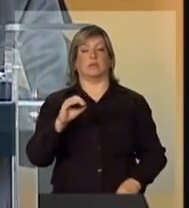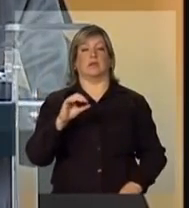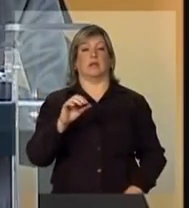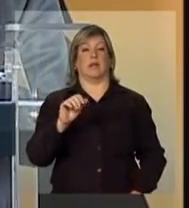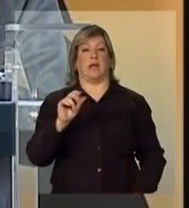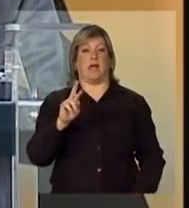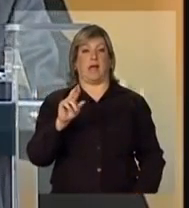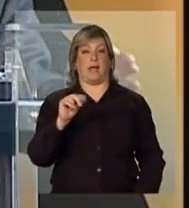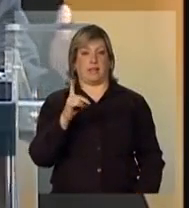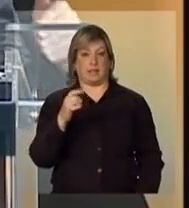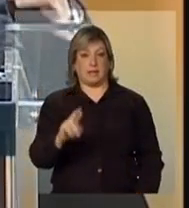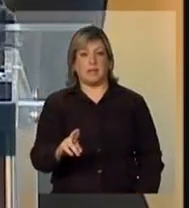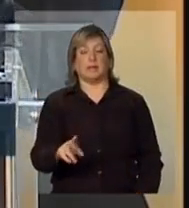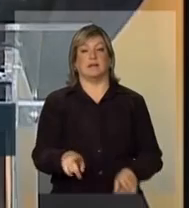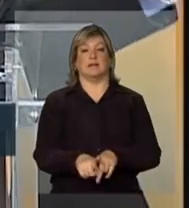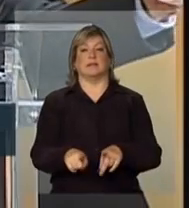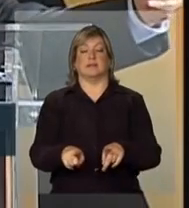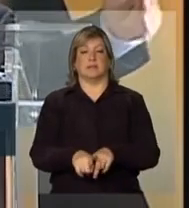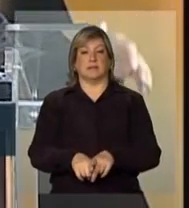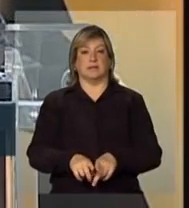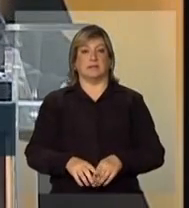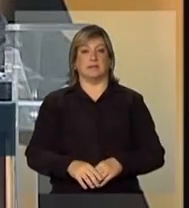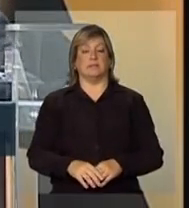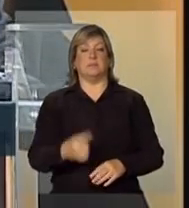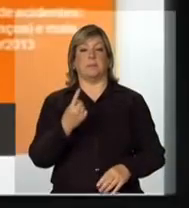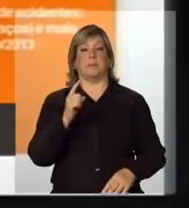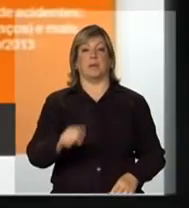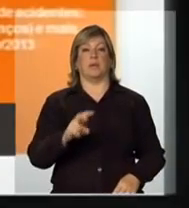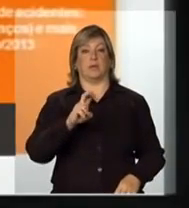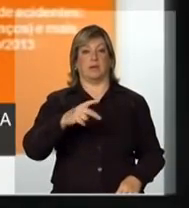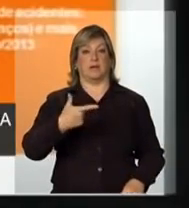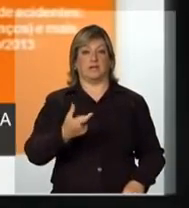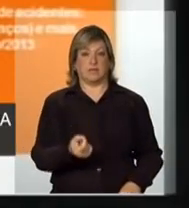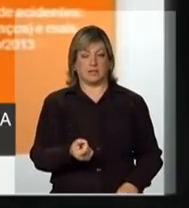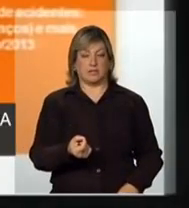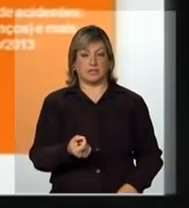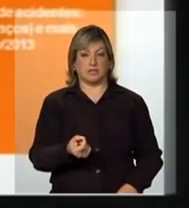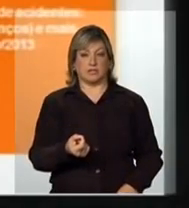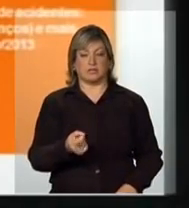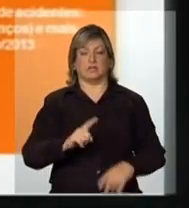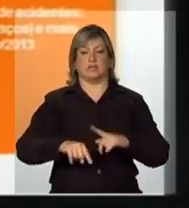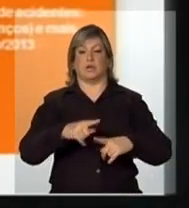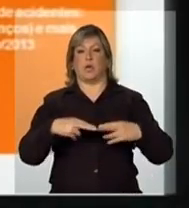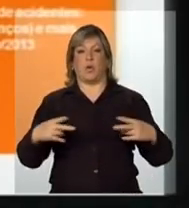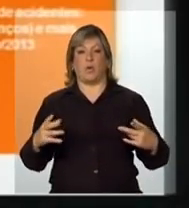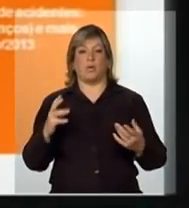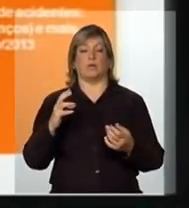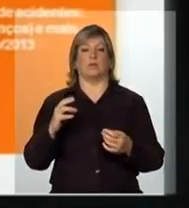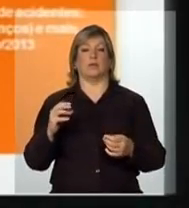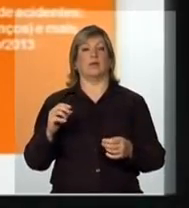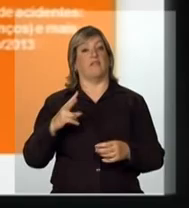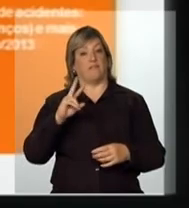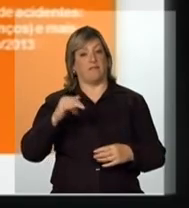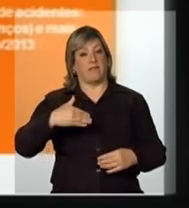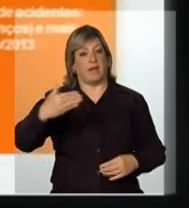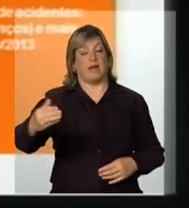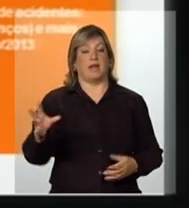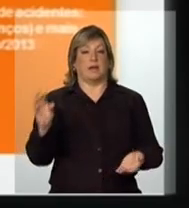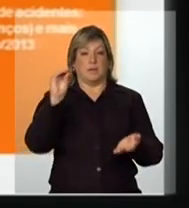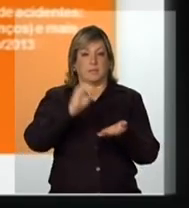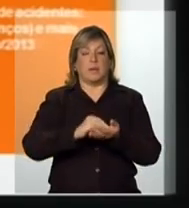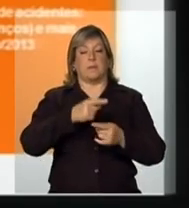avanços, e mais 1.520 equipamentos a serem instalados